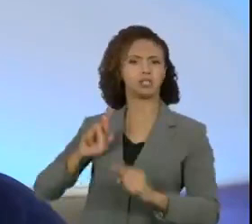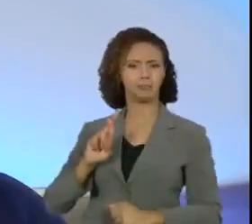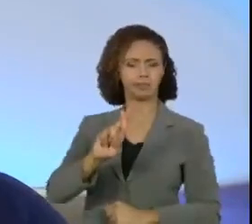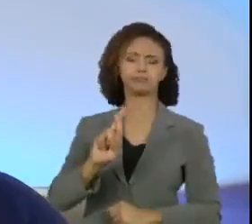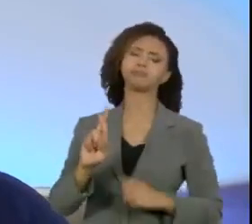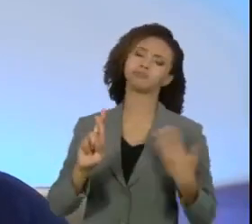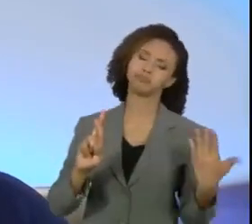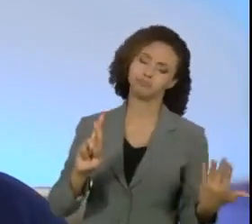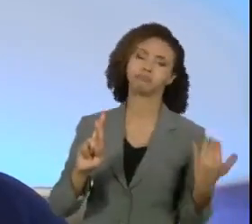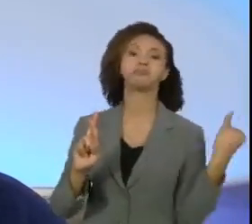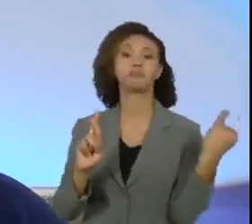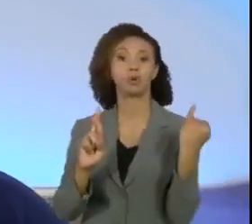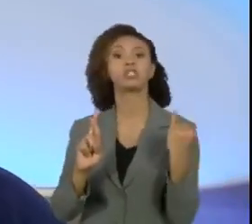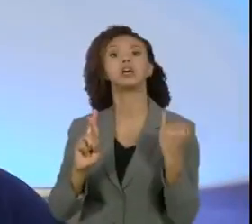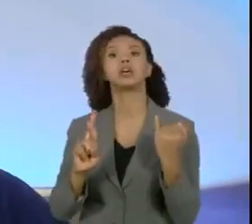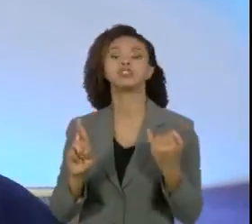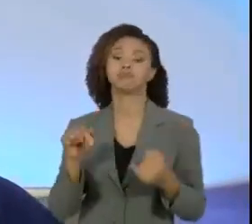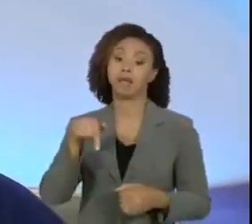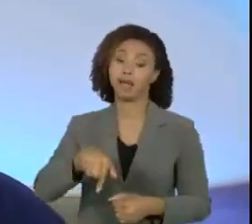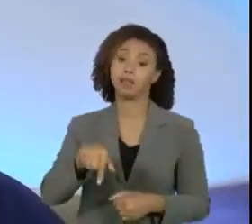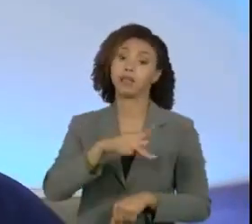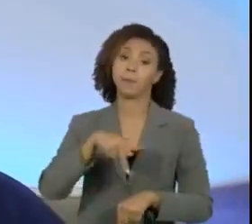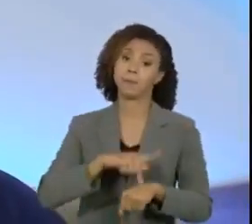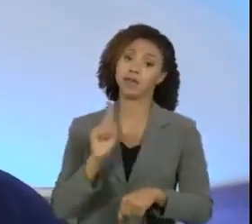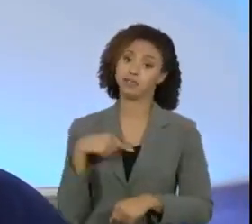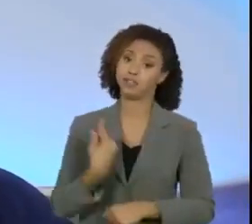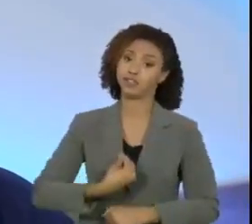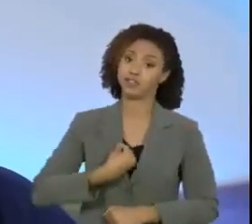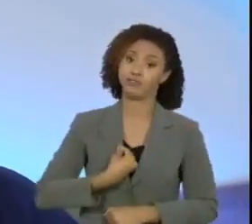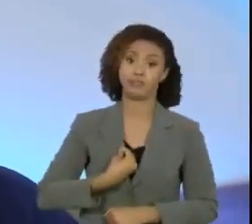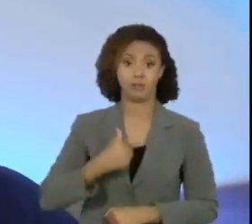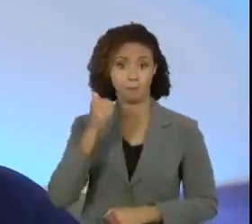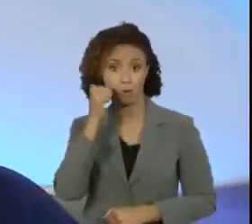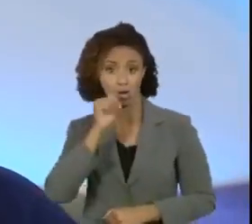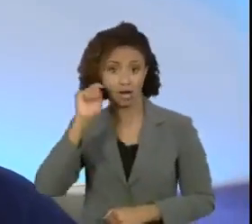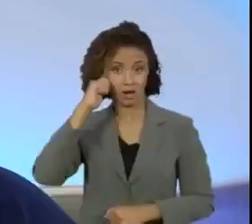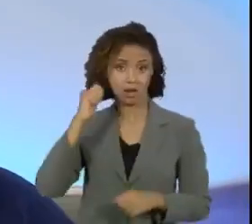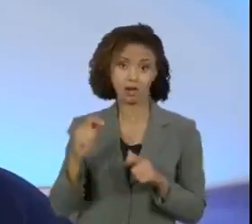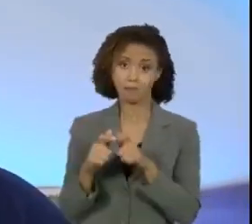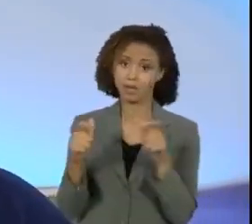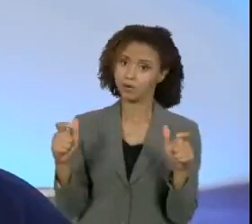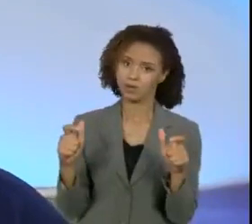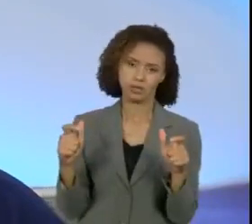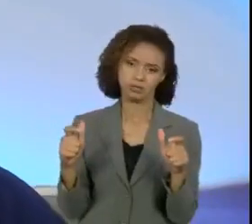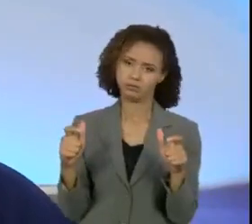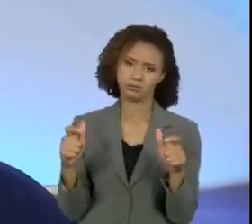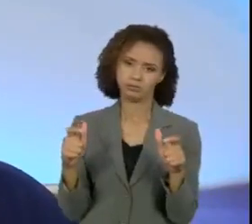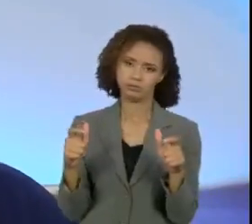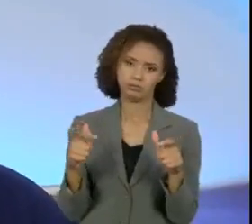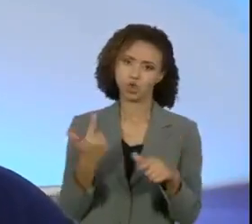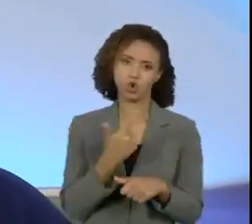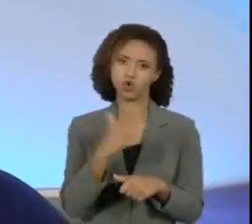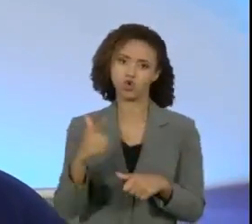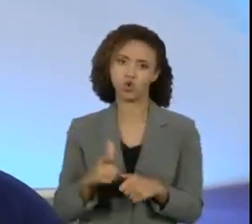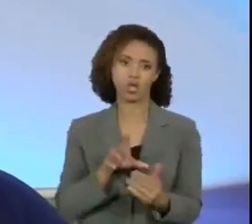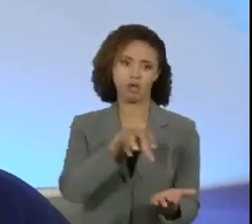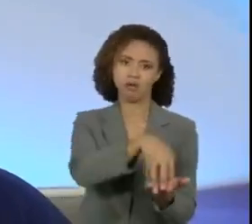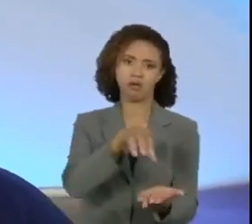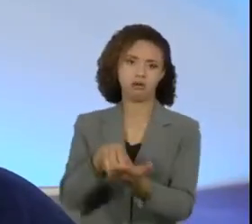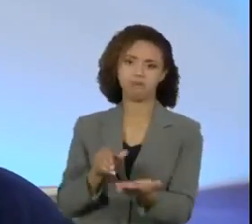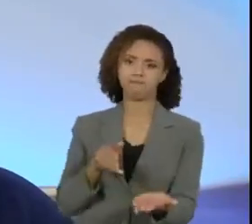até porque a gente vive num país que mulheres, sobretudo negras, não estão no espaço institucional como deveriam,